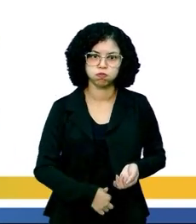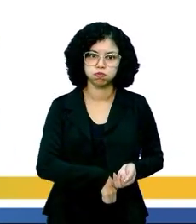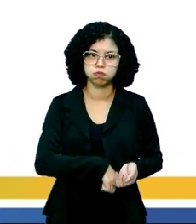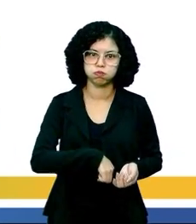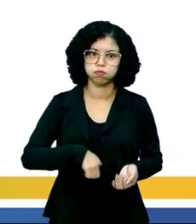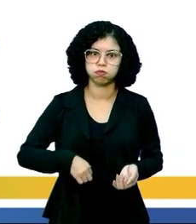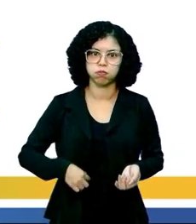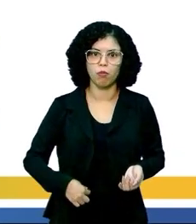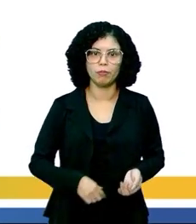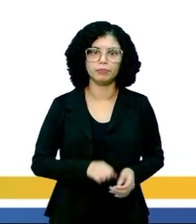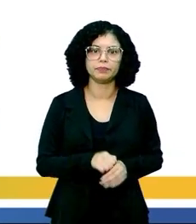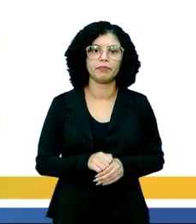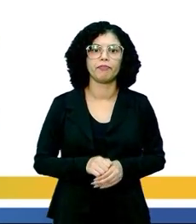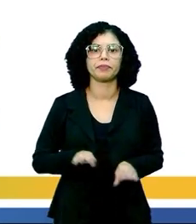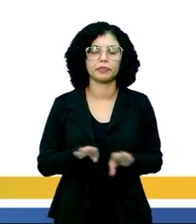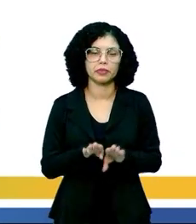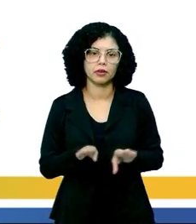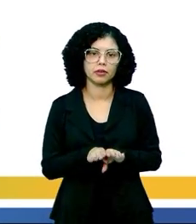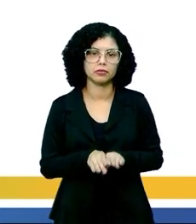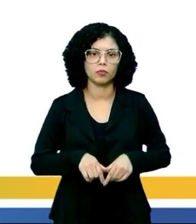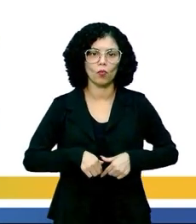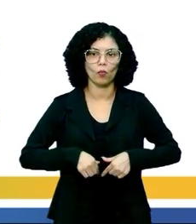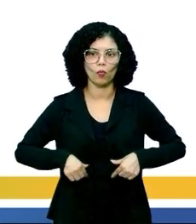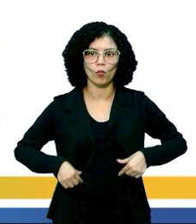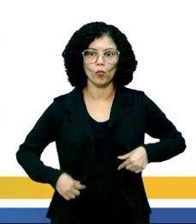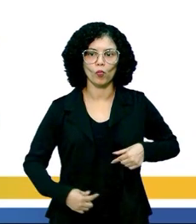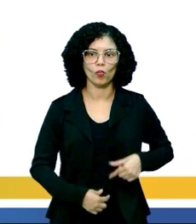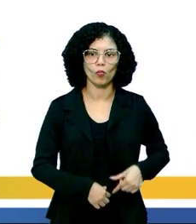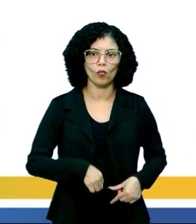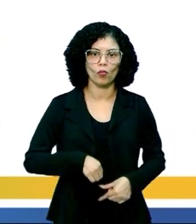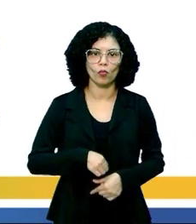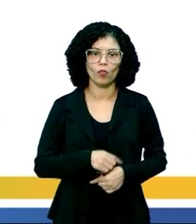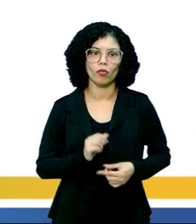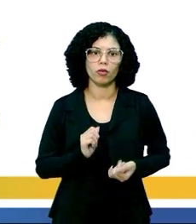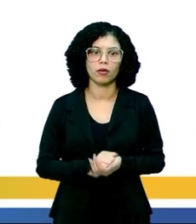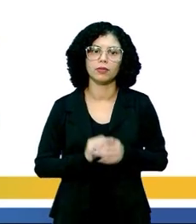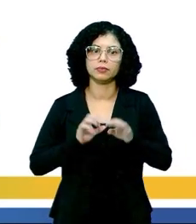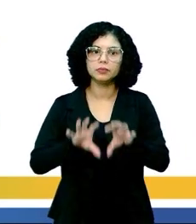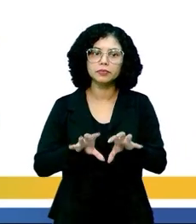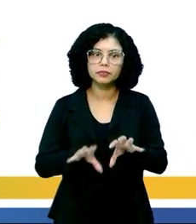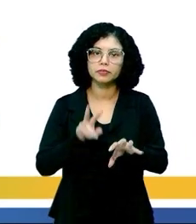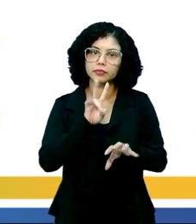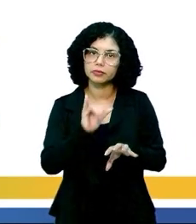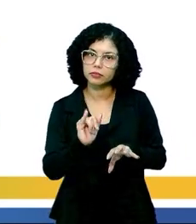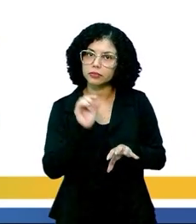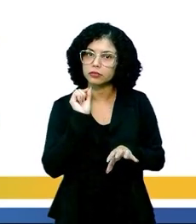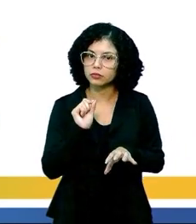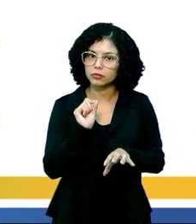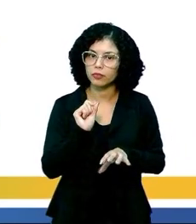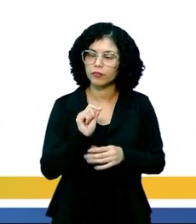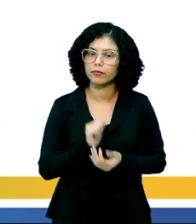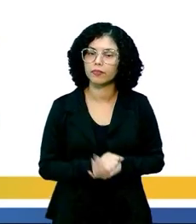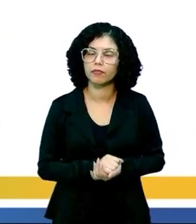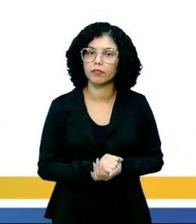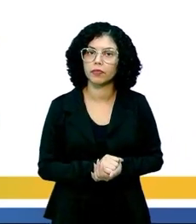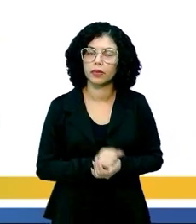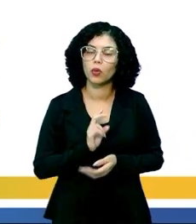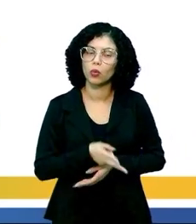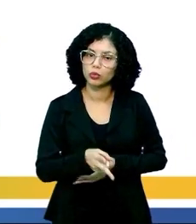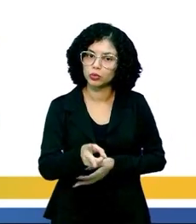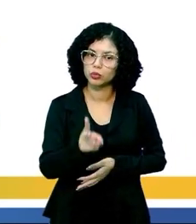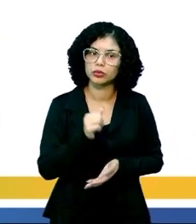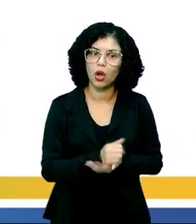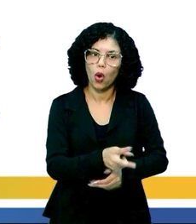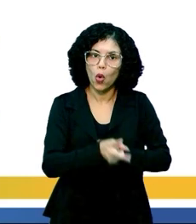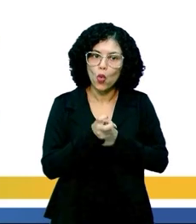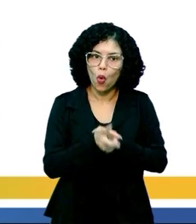Que aí tem o duodeno, os gésionos e o hílio. Nessa parte aí, vai estar fazendo, continuando,